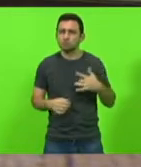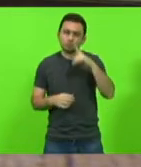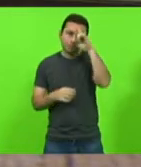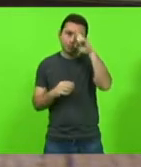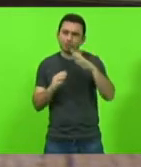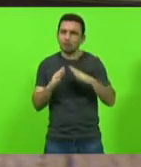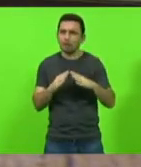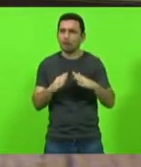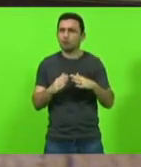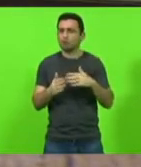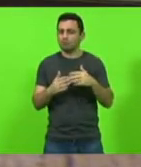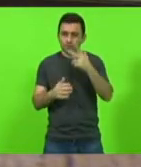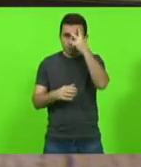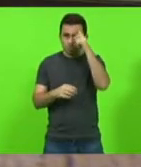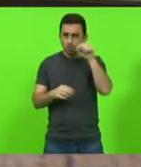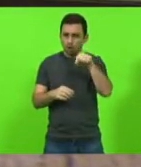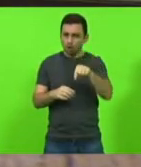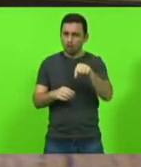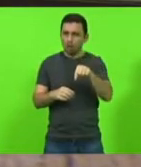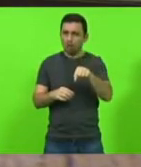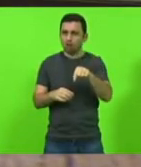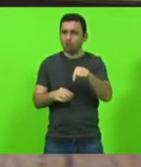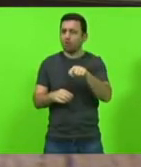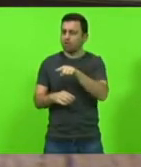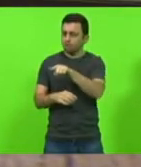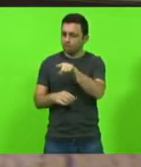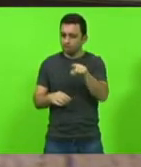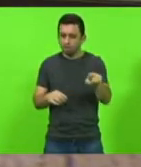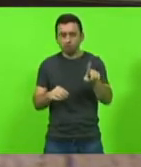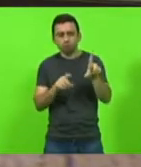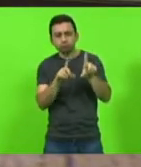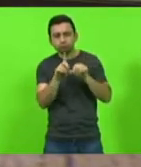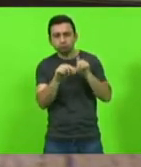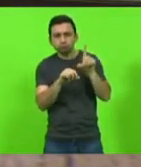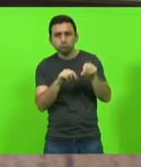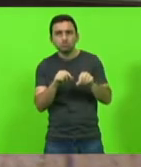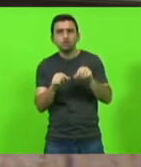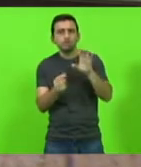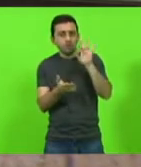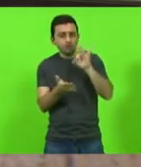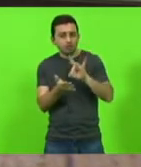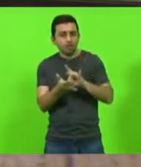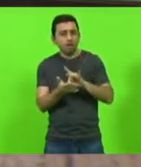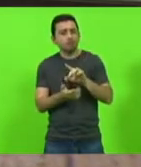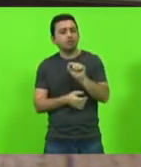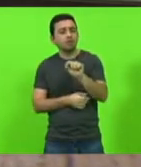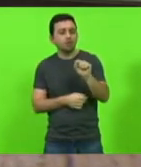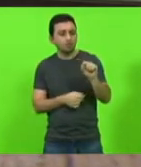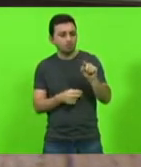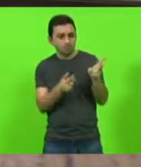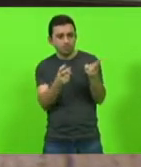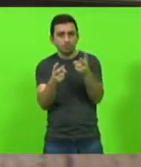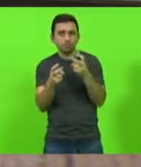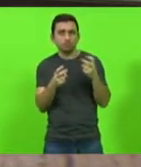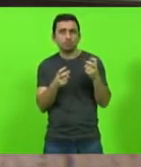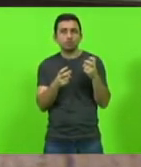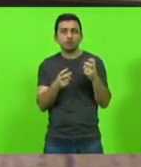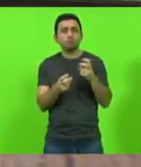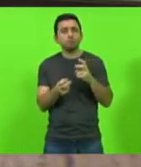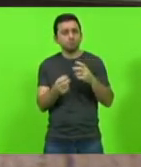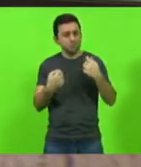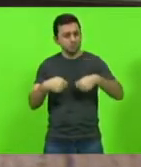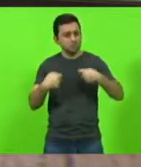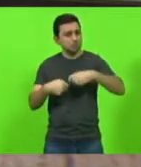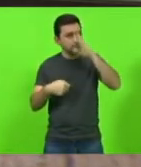pessoas que estão lá é que dão a prioridade para quem de fato está se vendo ali que ela é prioritária naquele momento